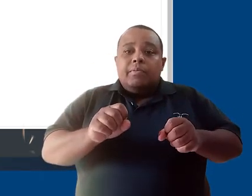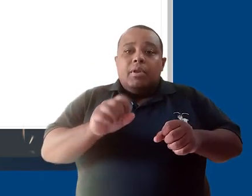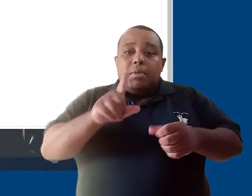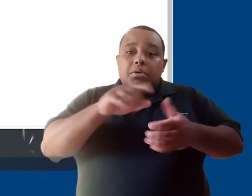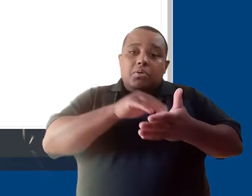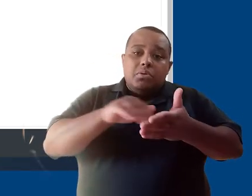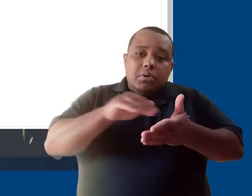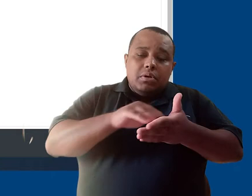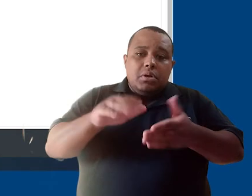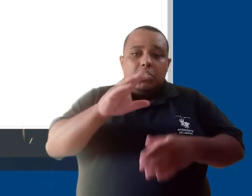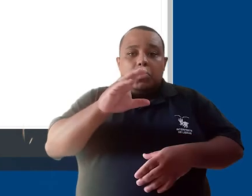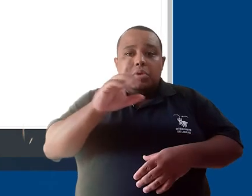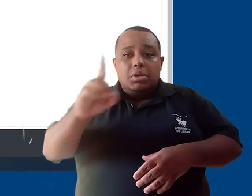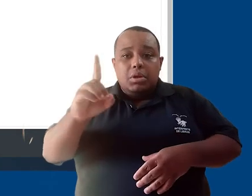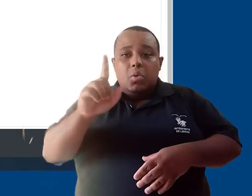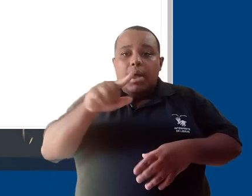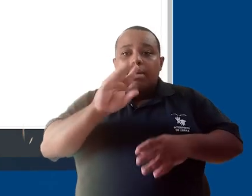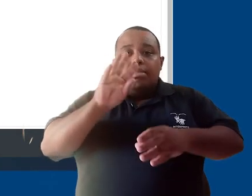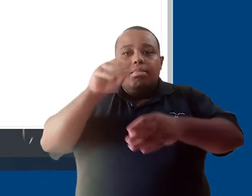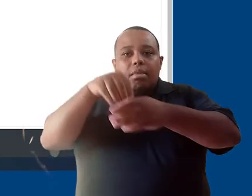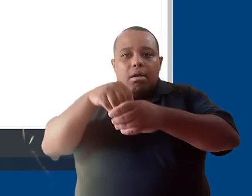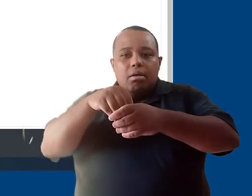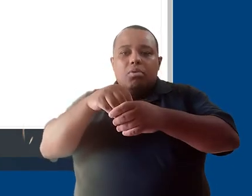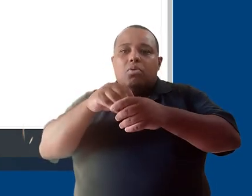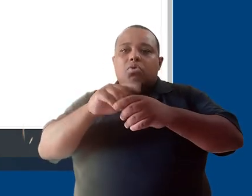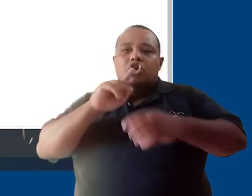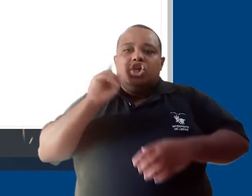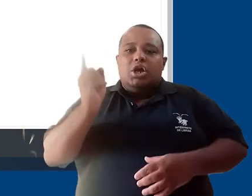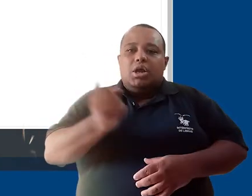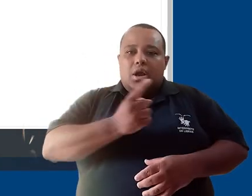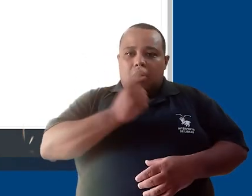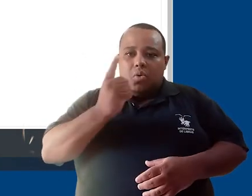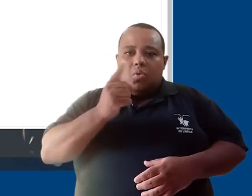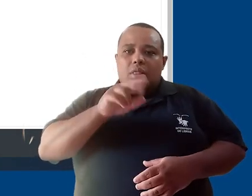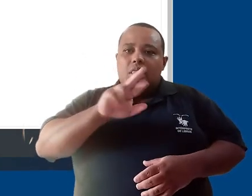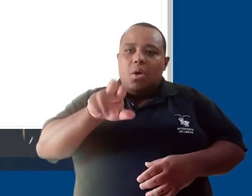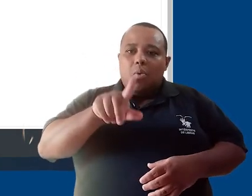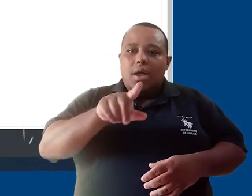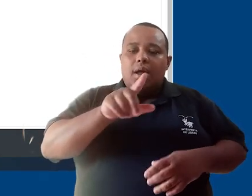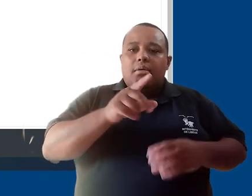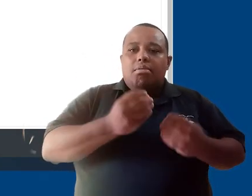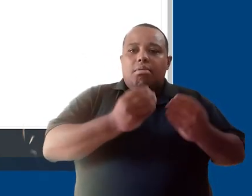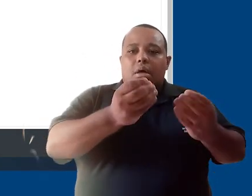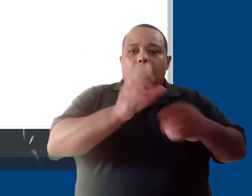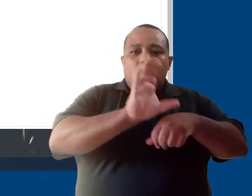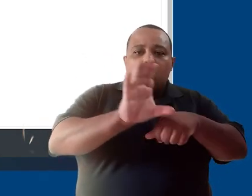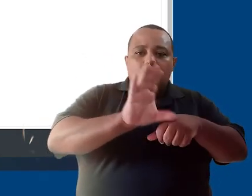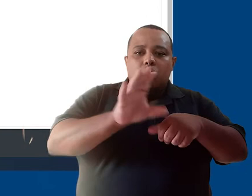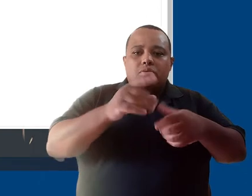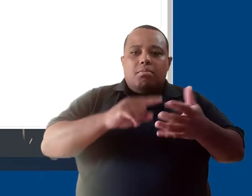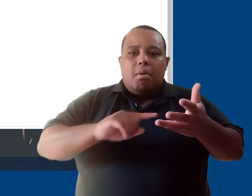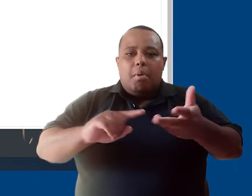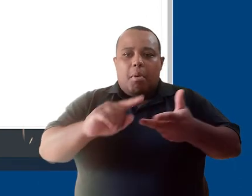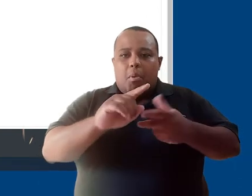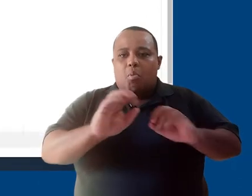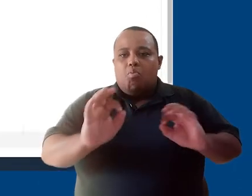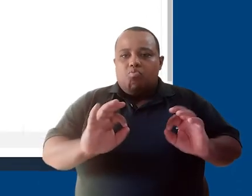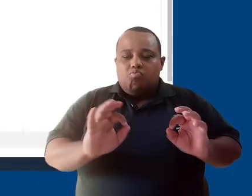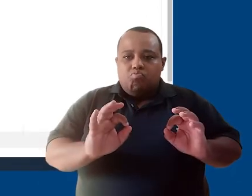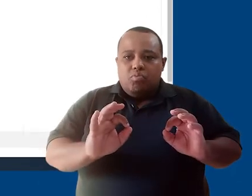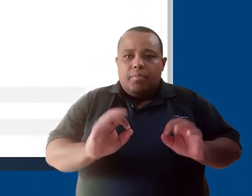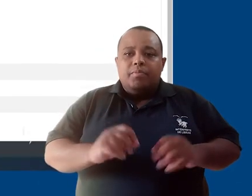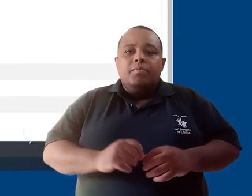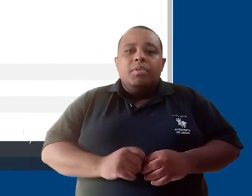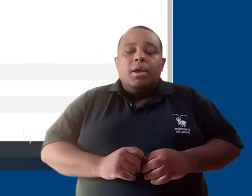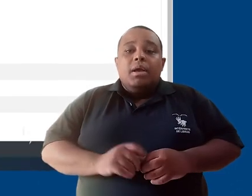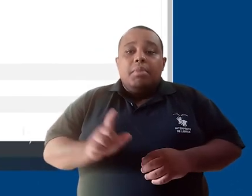caso, nas salas. Eles são inseridos dentro dessa categoria e com as devidas permissões aplicadas sobre eles.